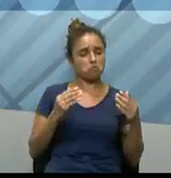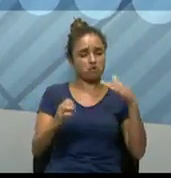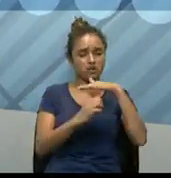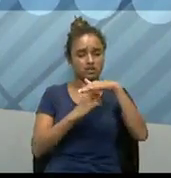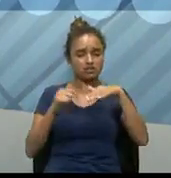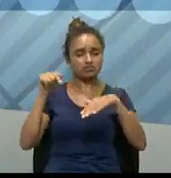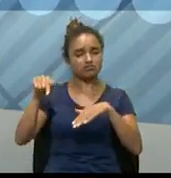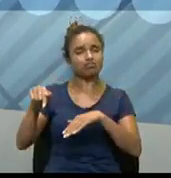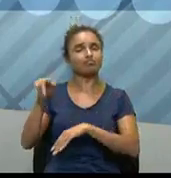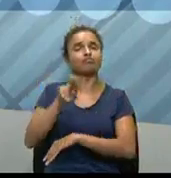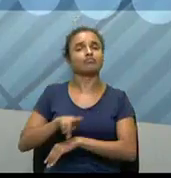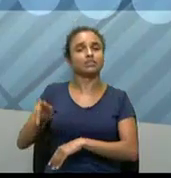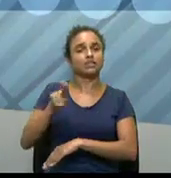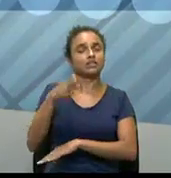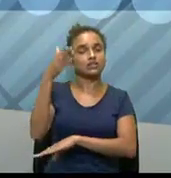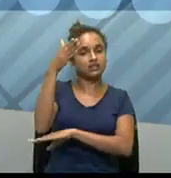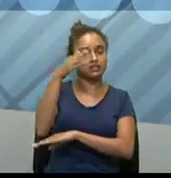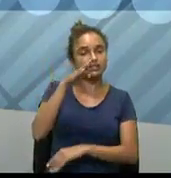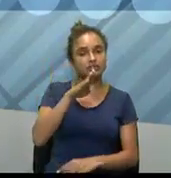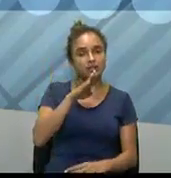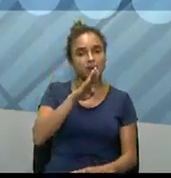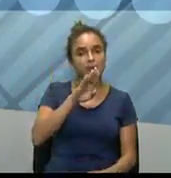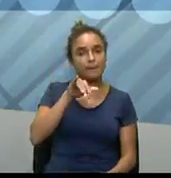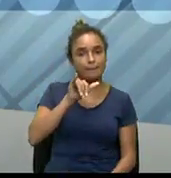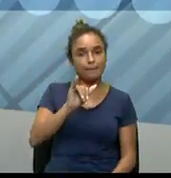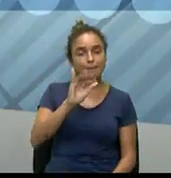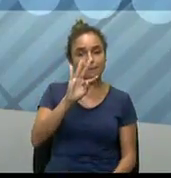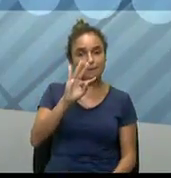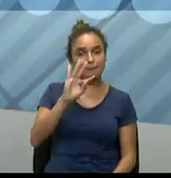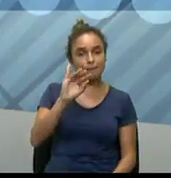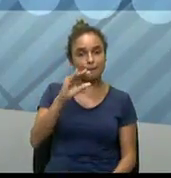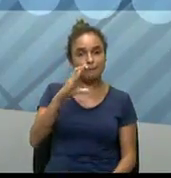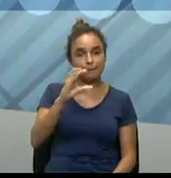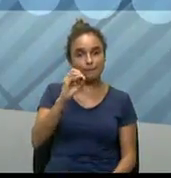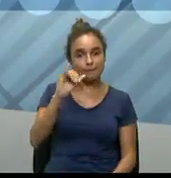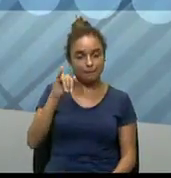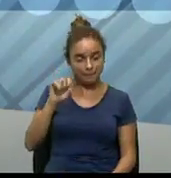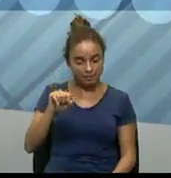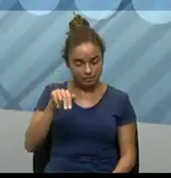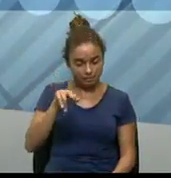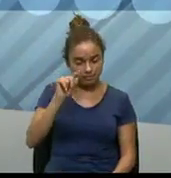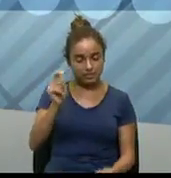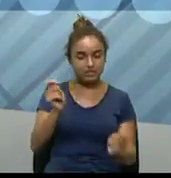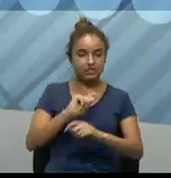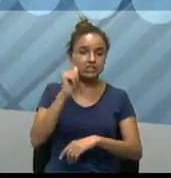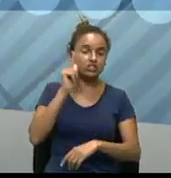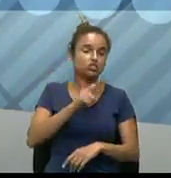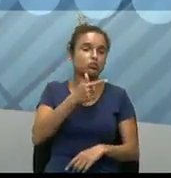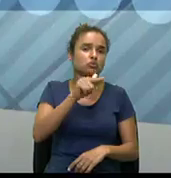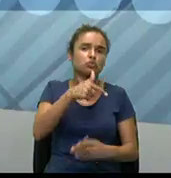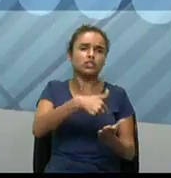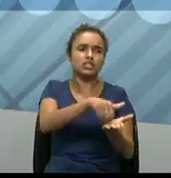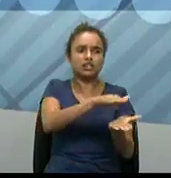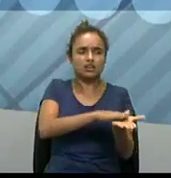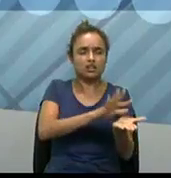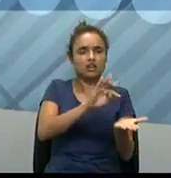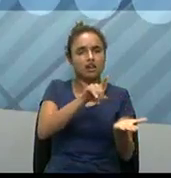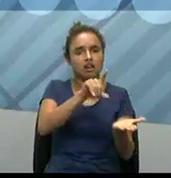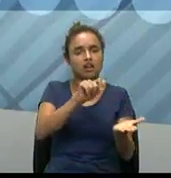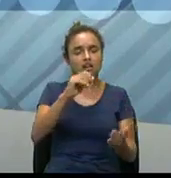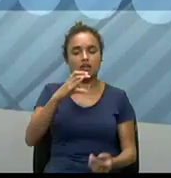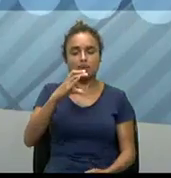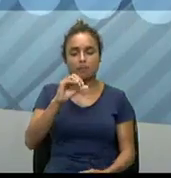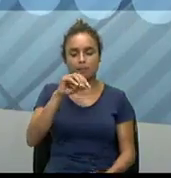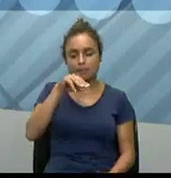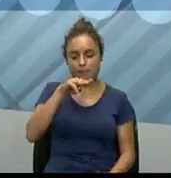setores utilizam bastante as bitcoins, principalmente em função dessa vantagem, né? Que é a taxa de câmbio. A gente